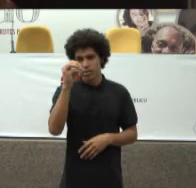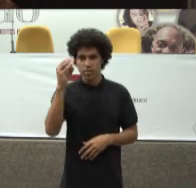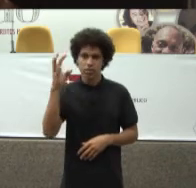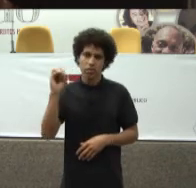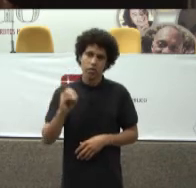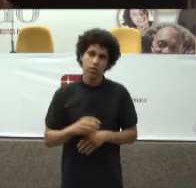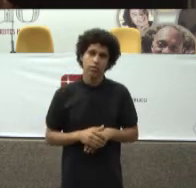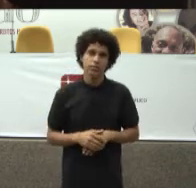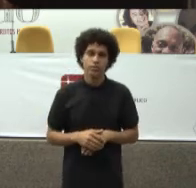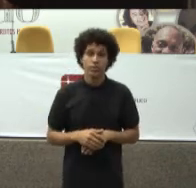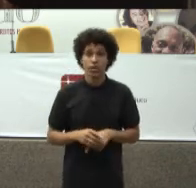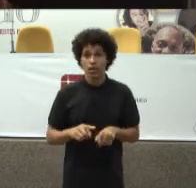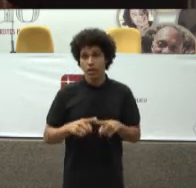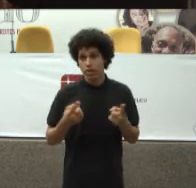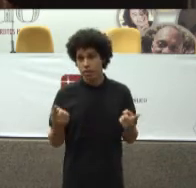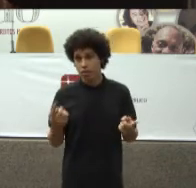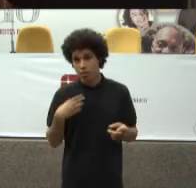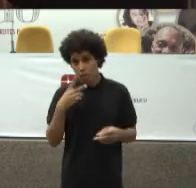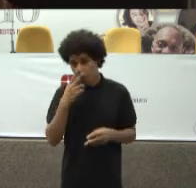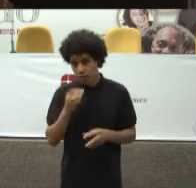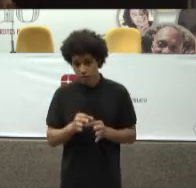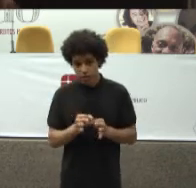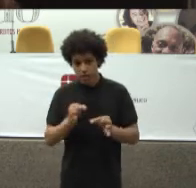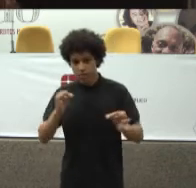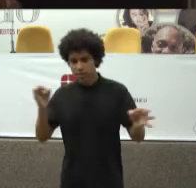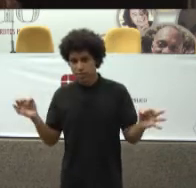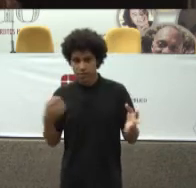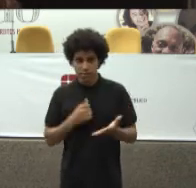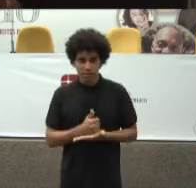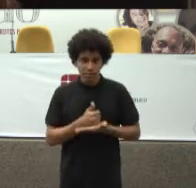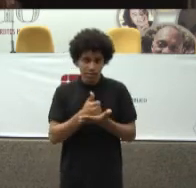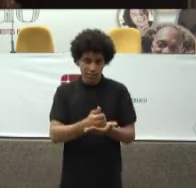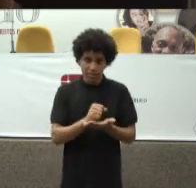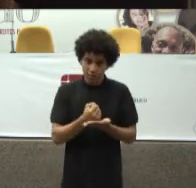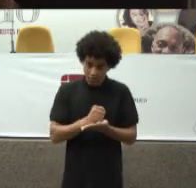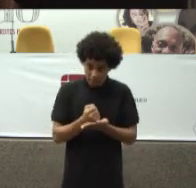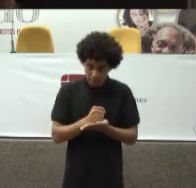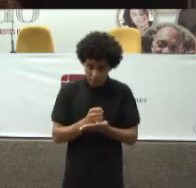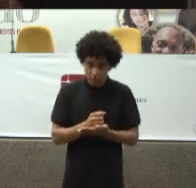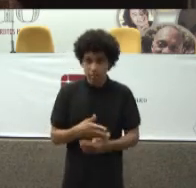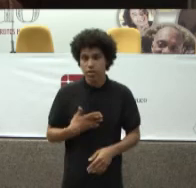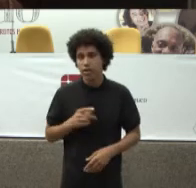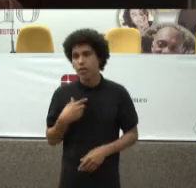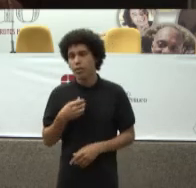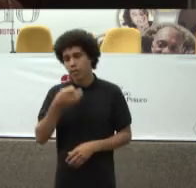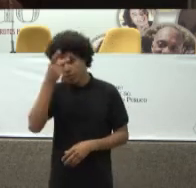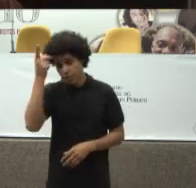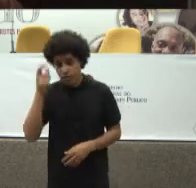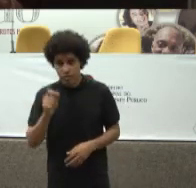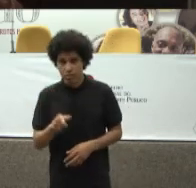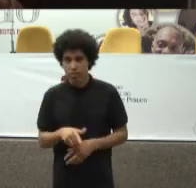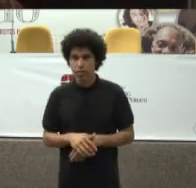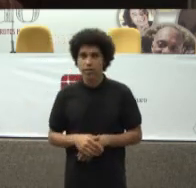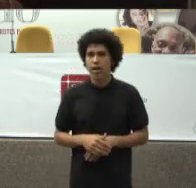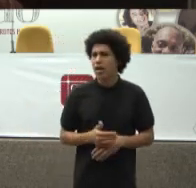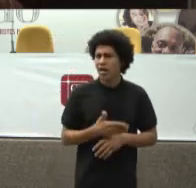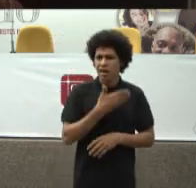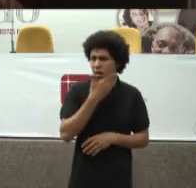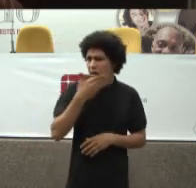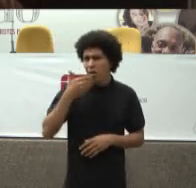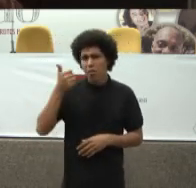Eu acho que Assistência farmacêutica Para o entendimento Dos operadores de direito É a melhor